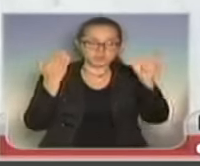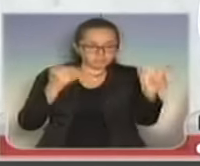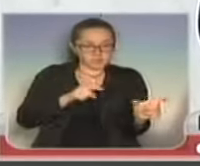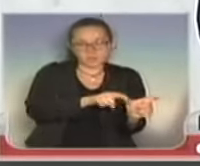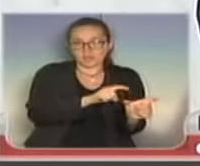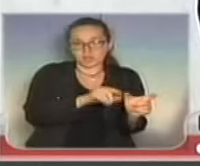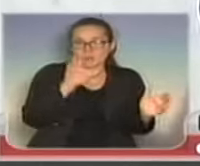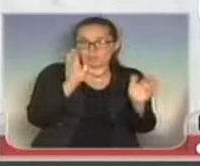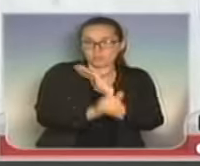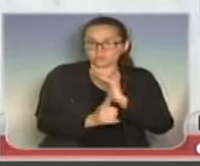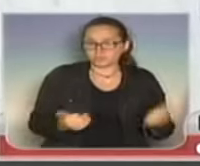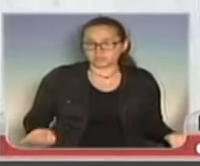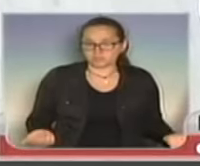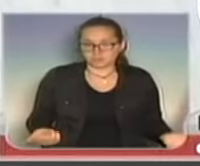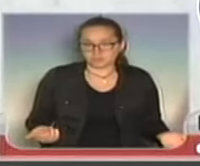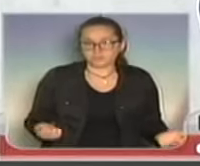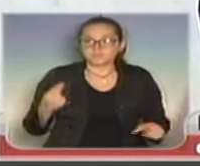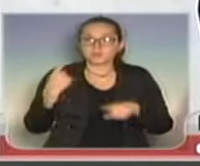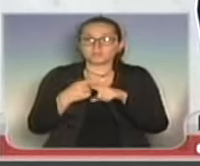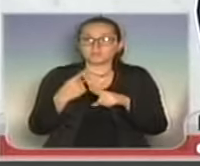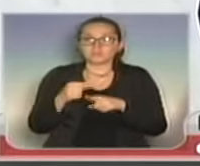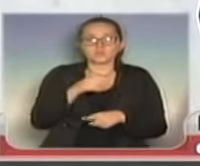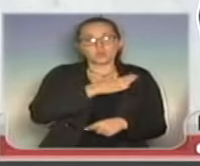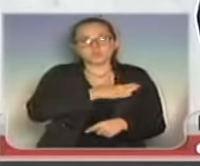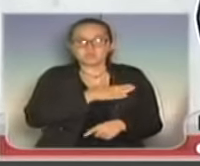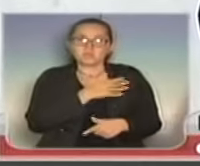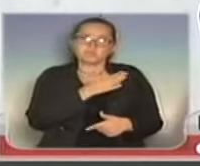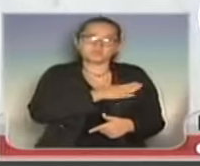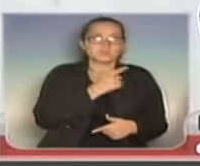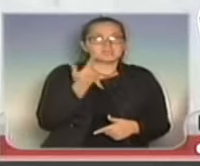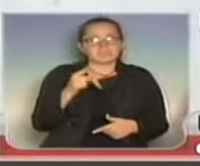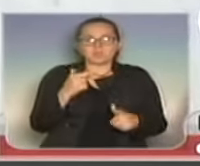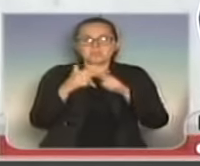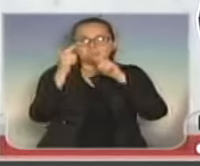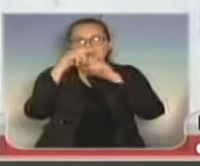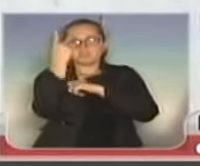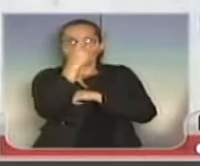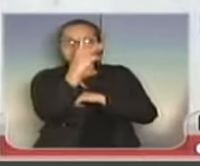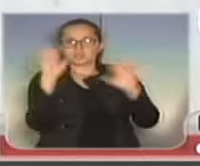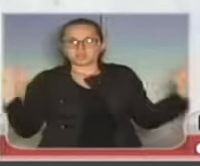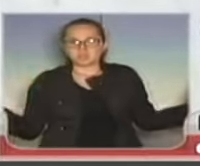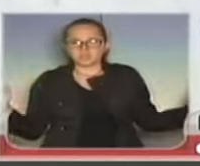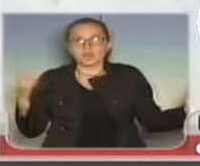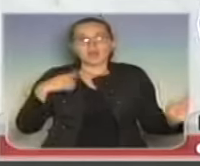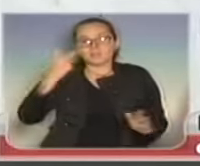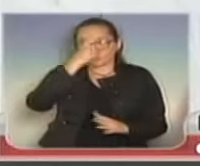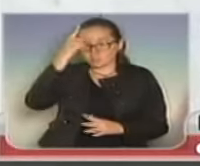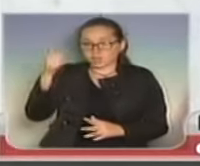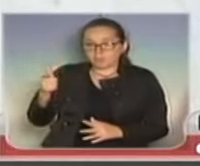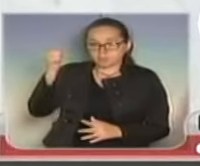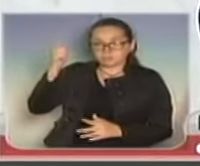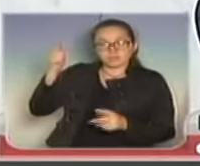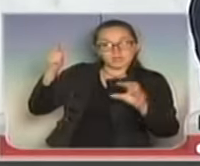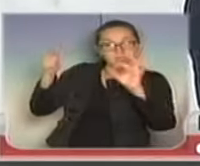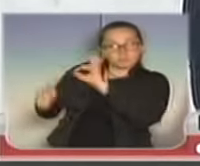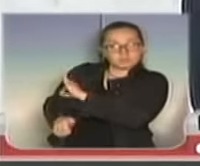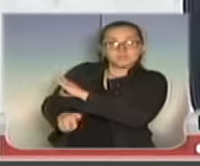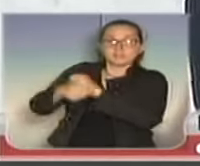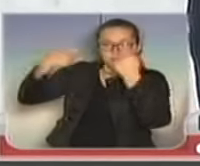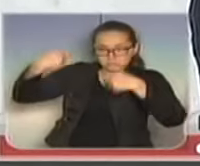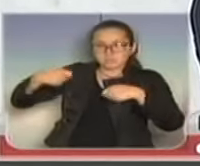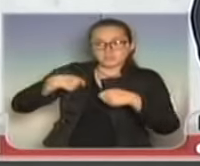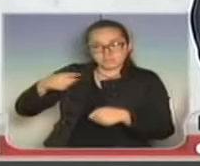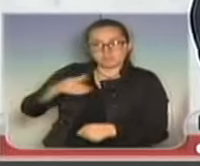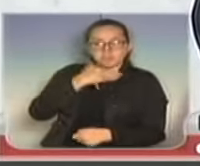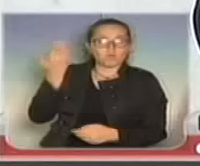bandido. Eu sempre fui bem claro nesse aspecto. Quem gostou, gostou. Quem não gostou, é problema seu. Para mim, quem atira em polícia tem que tomar tiro. Se